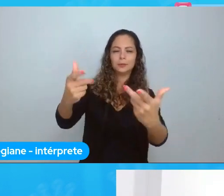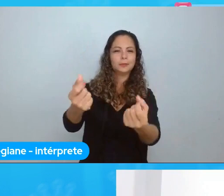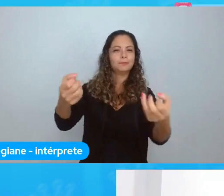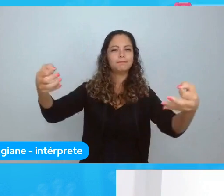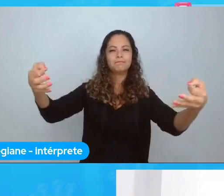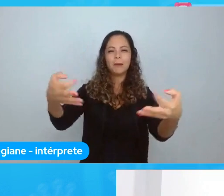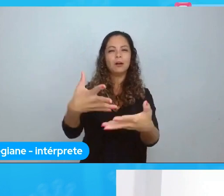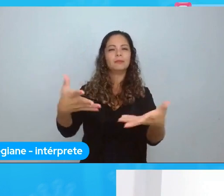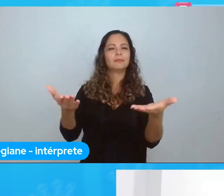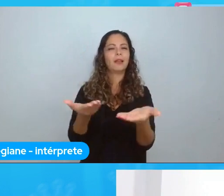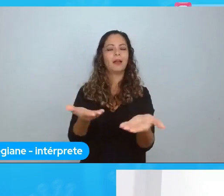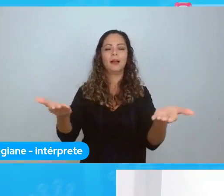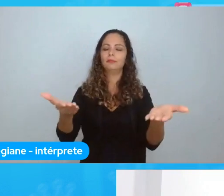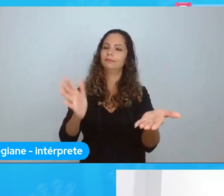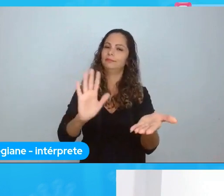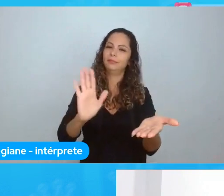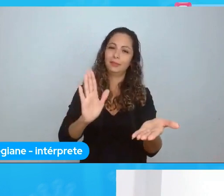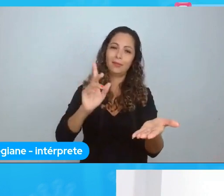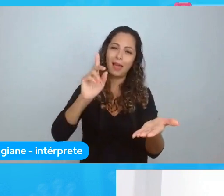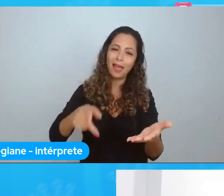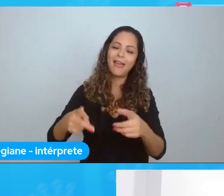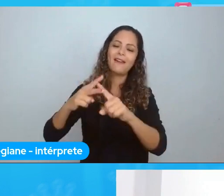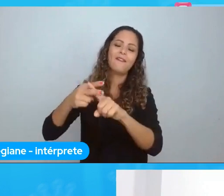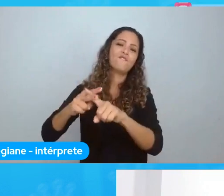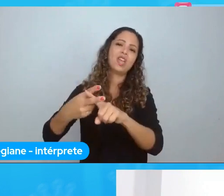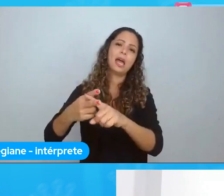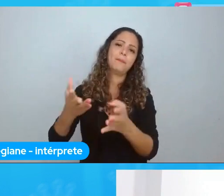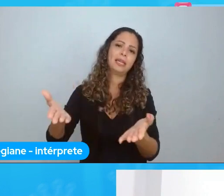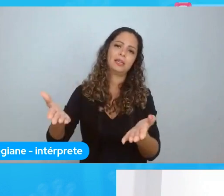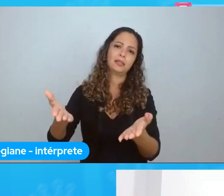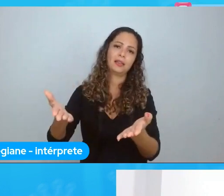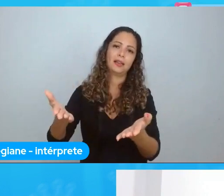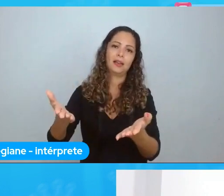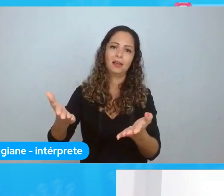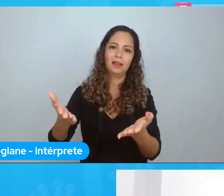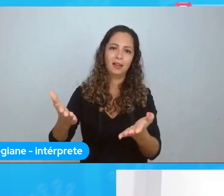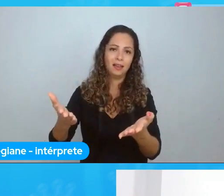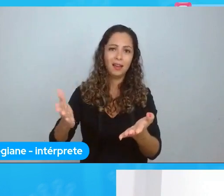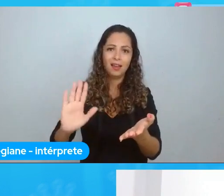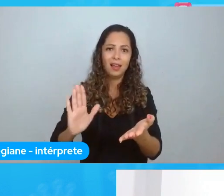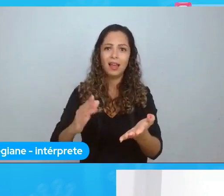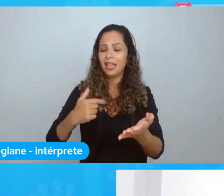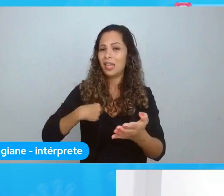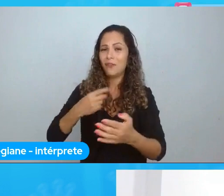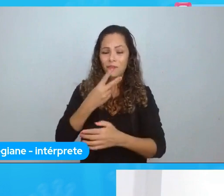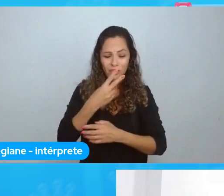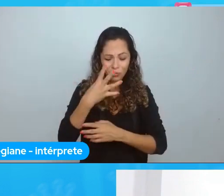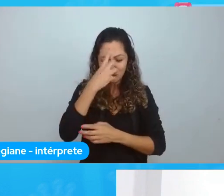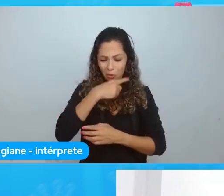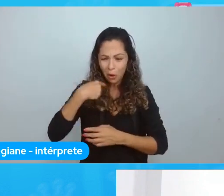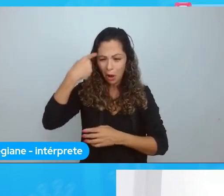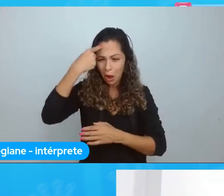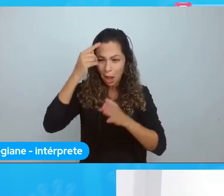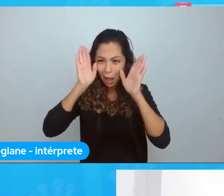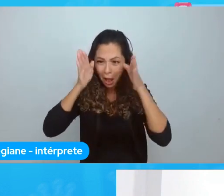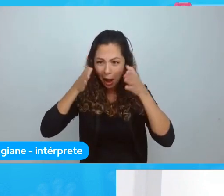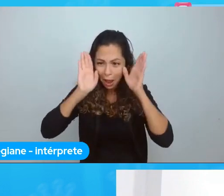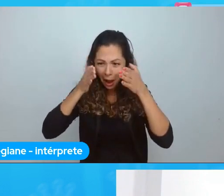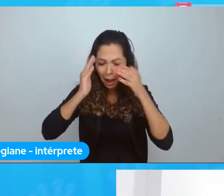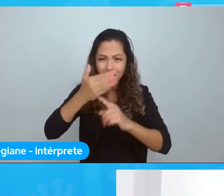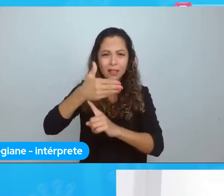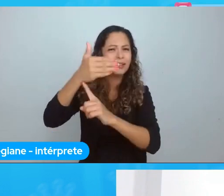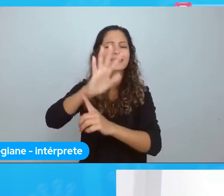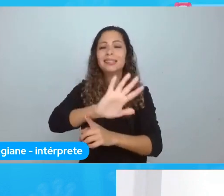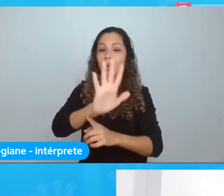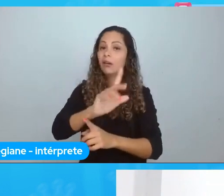seja a pessoa que vive e morre pela tecnologia. Que bota a tecnologia aqui e abraça aí 24 horas a tecnologia na sua vida. Você tem uma vida. Você tem uma